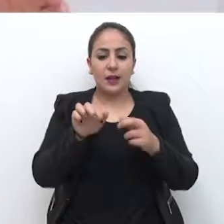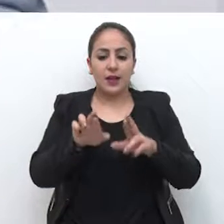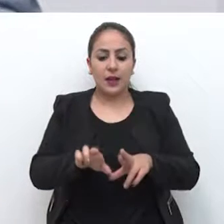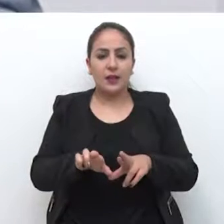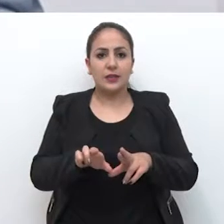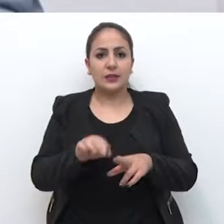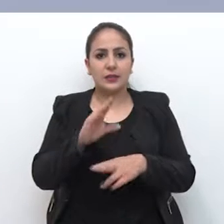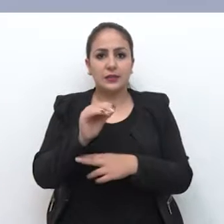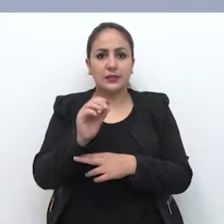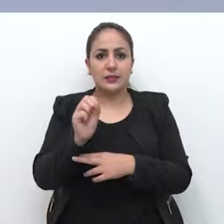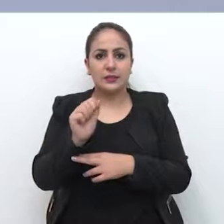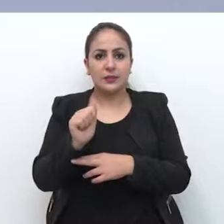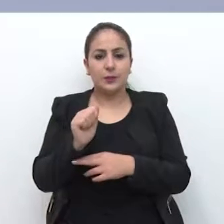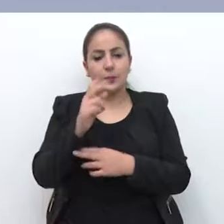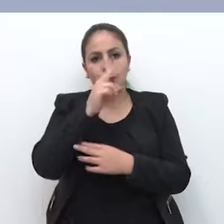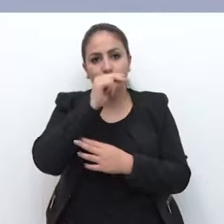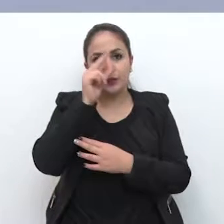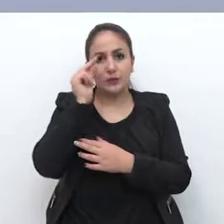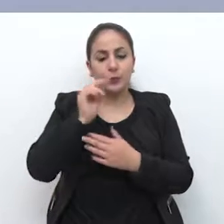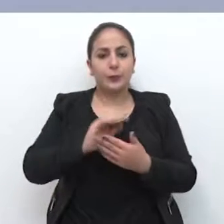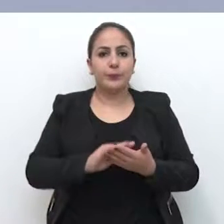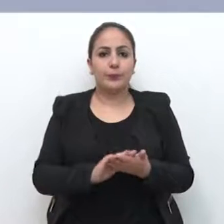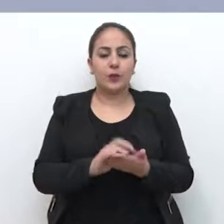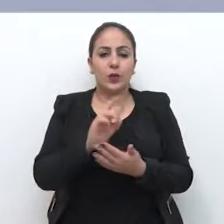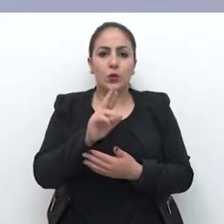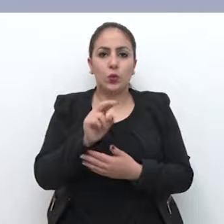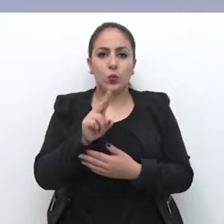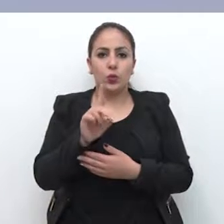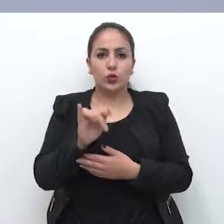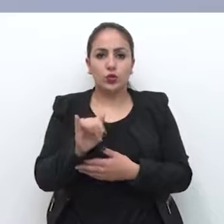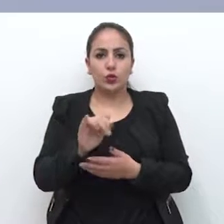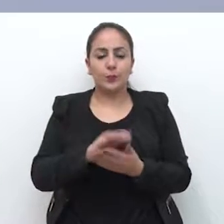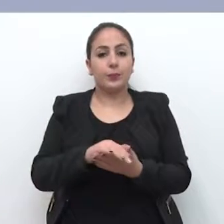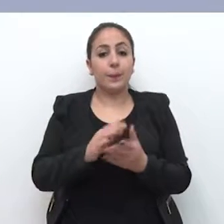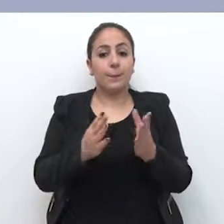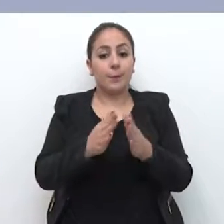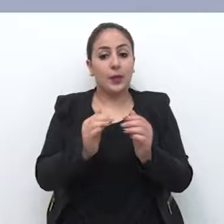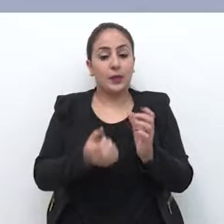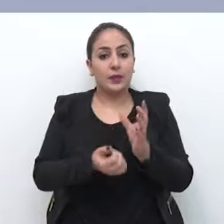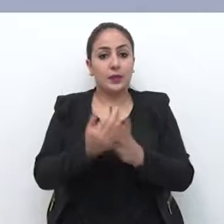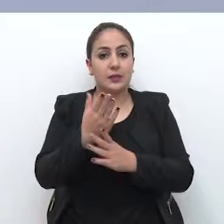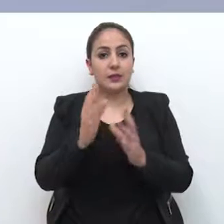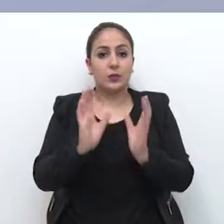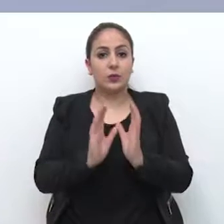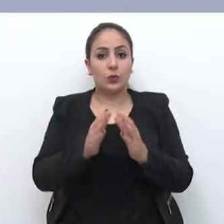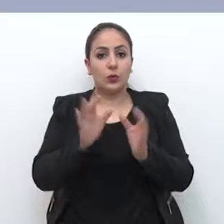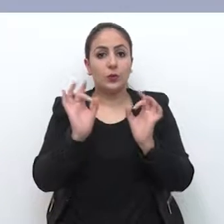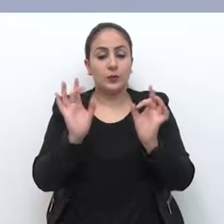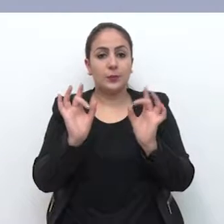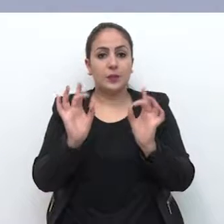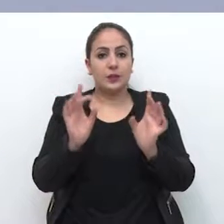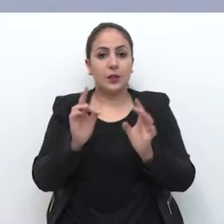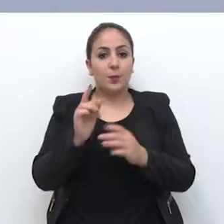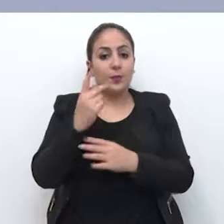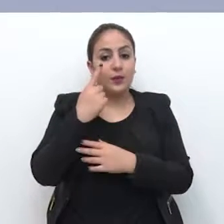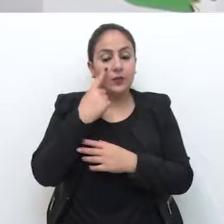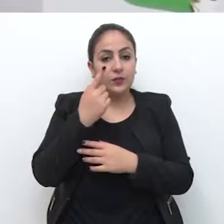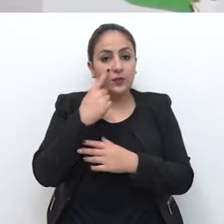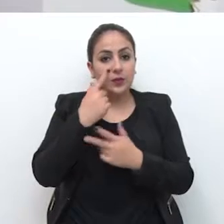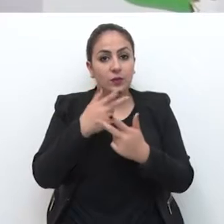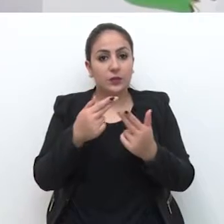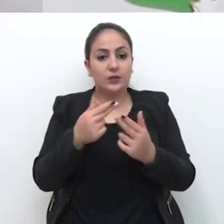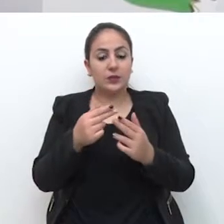ficasse para o município. Rúdido Santos pede criação de grupo especial para tratar da transposição dos trilhos.